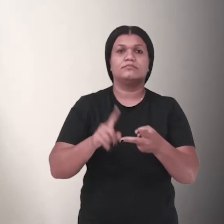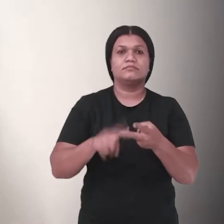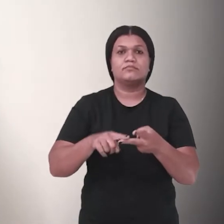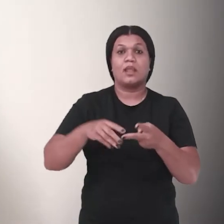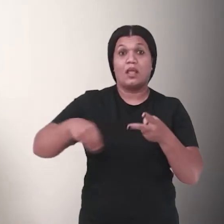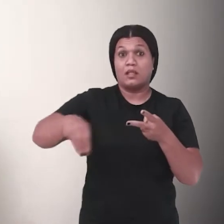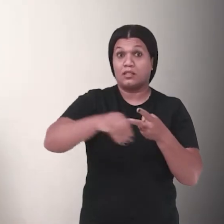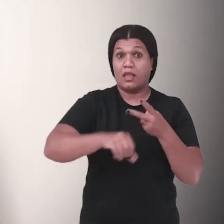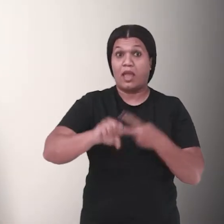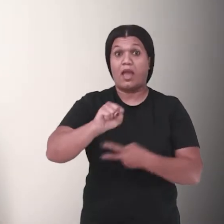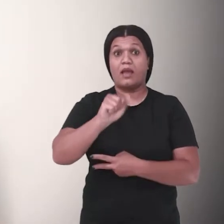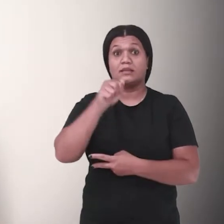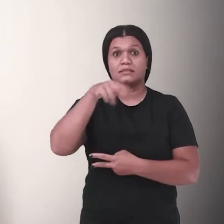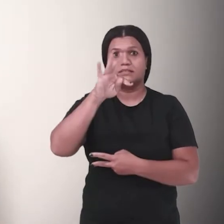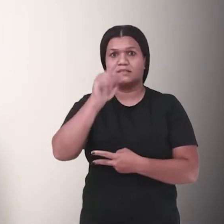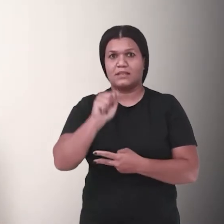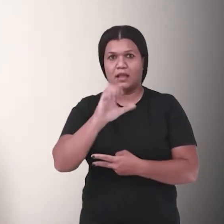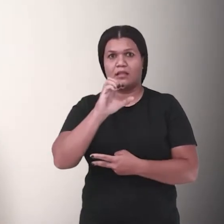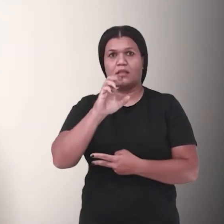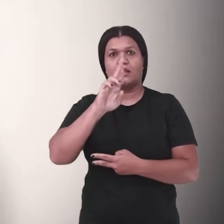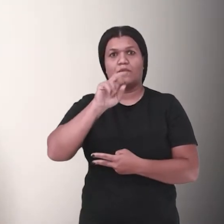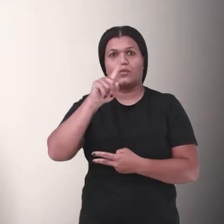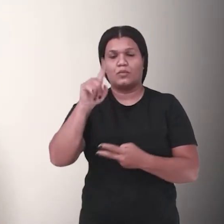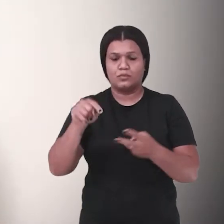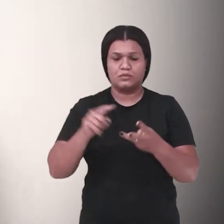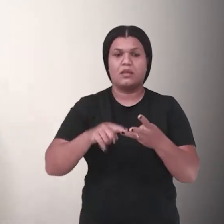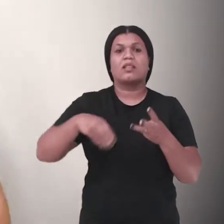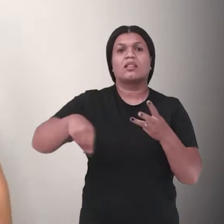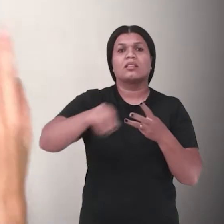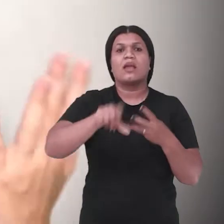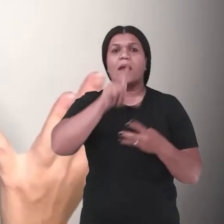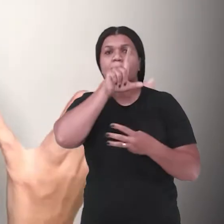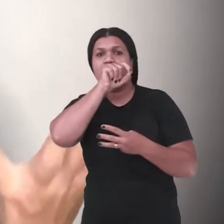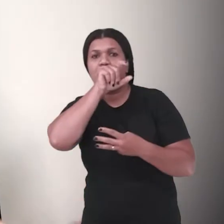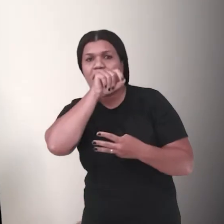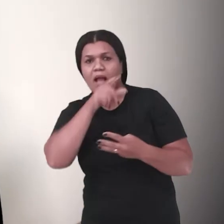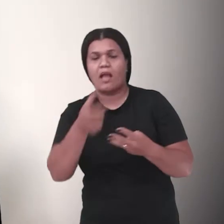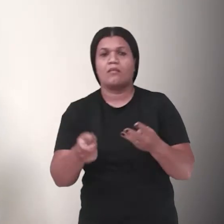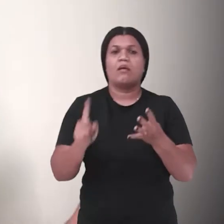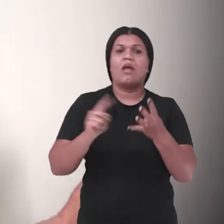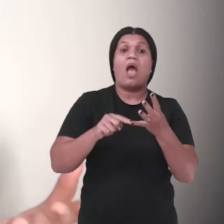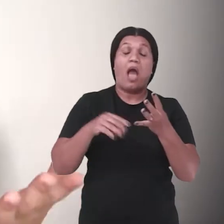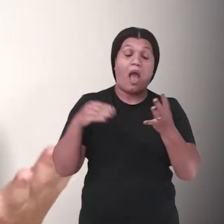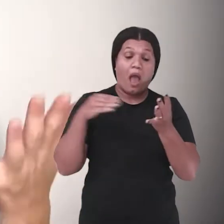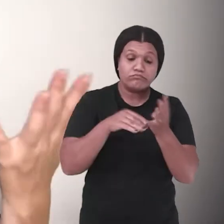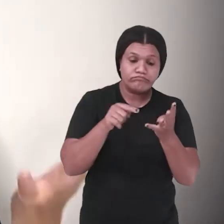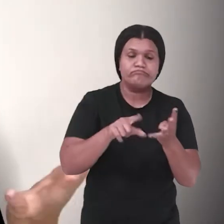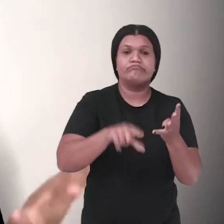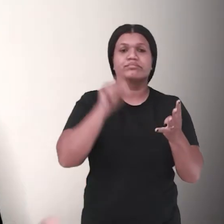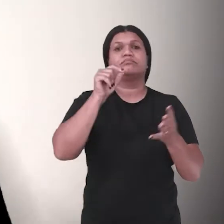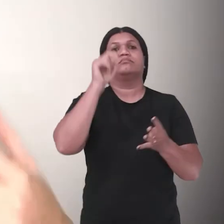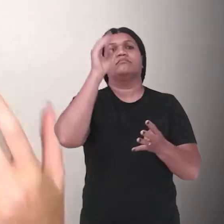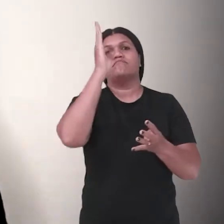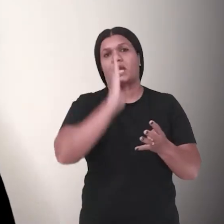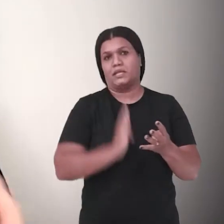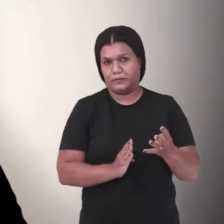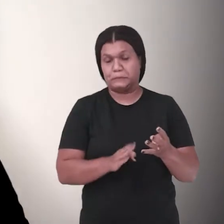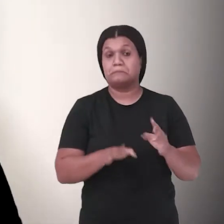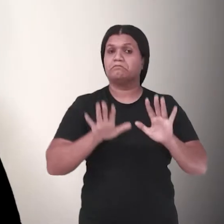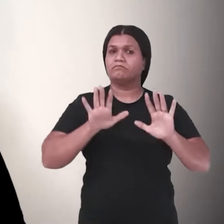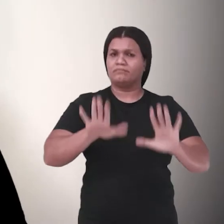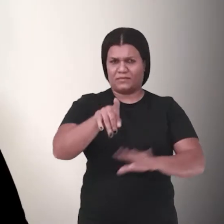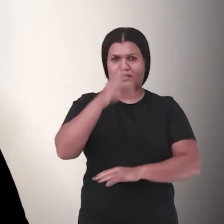Cruz, Terra de Santa Cruz, Terra dos Papagaios, até chegar Brasil.